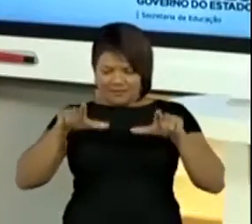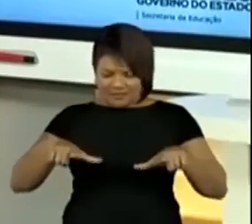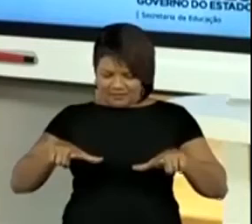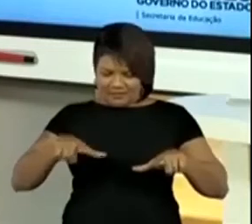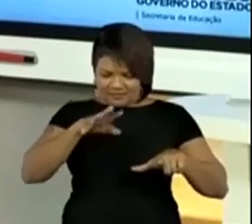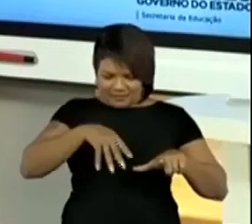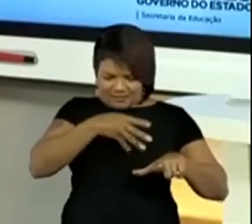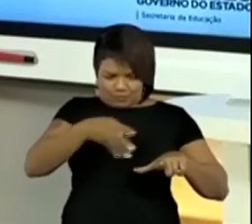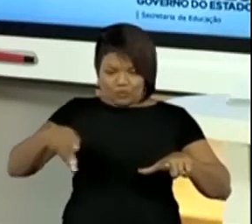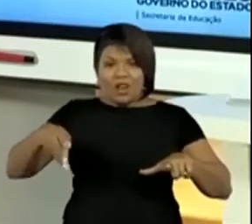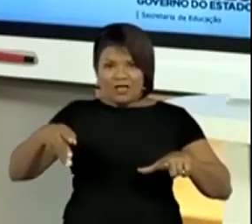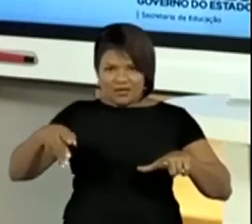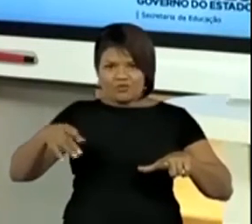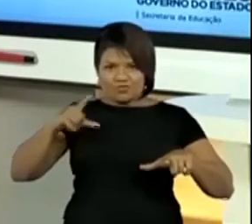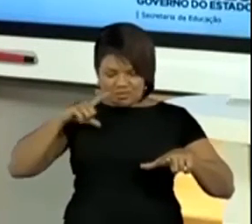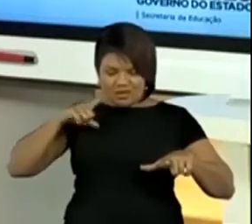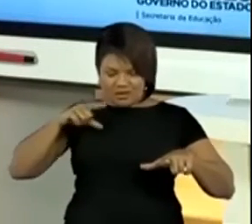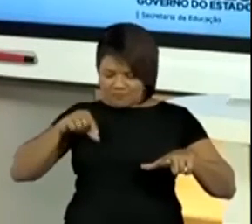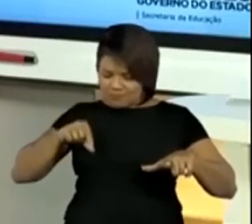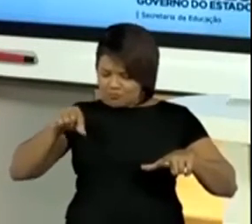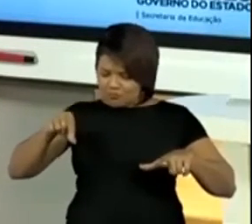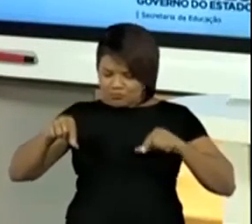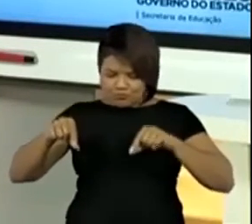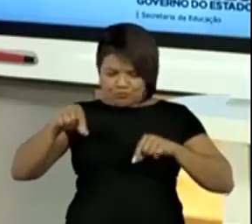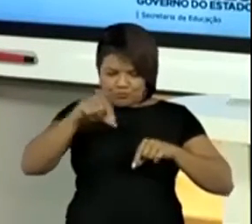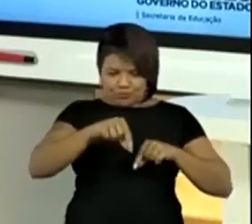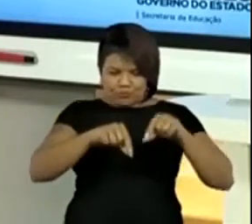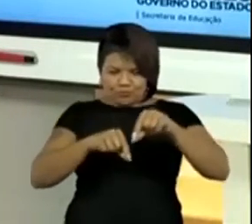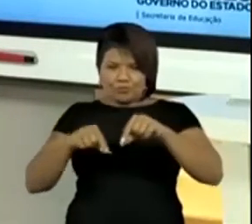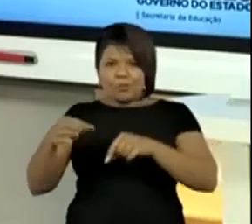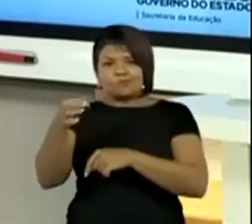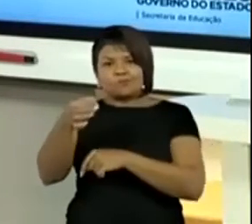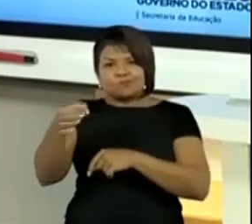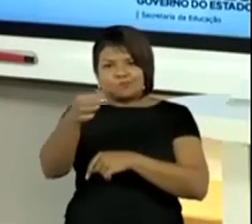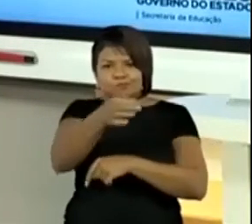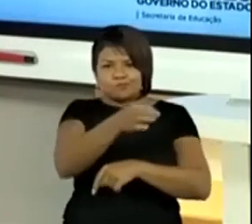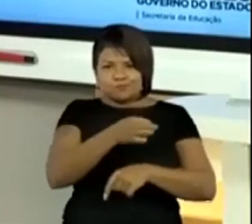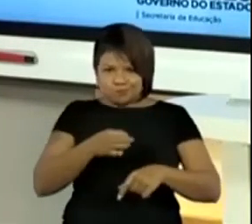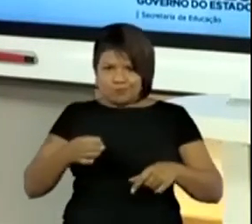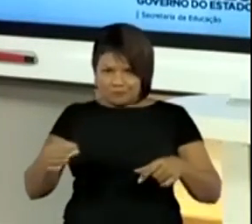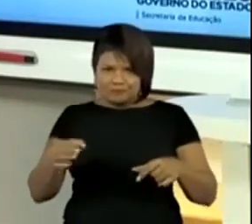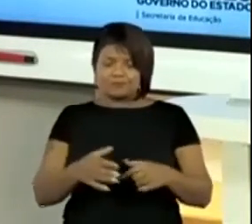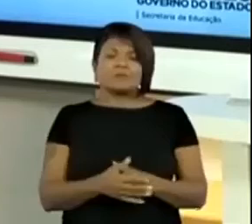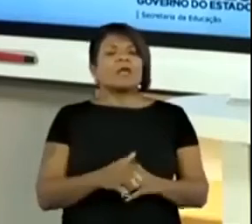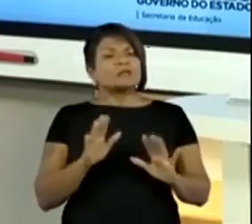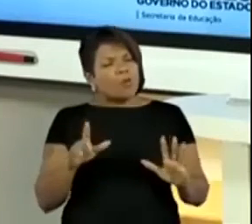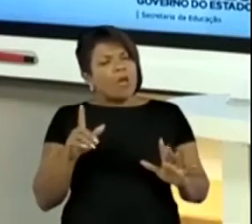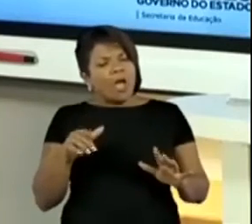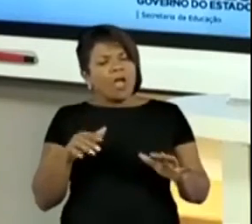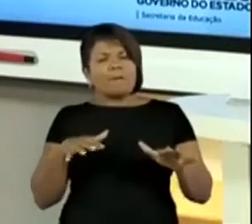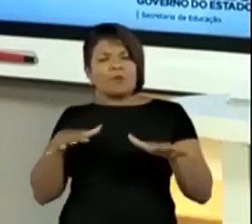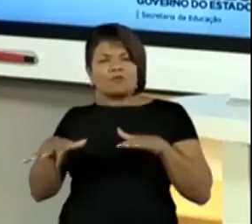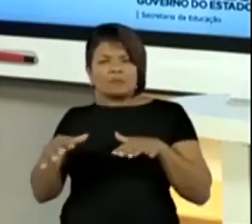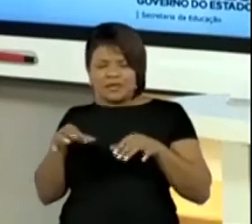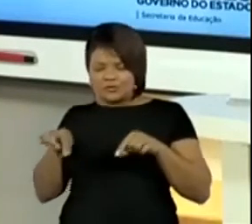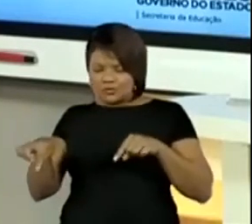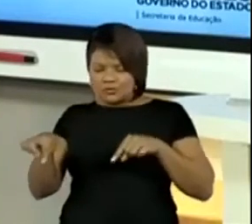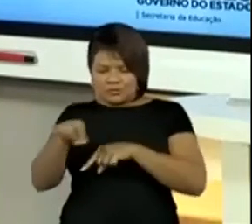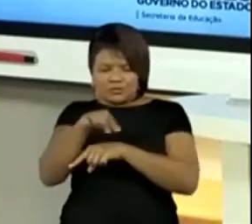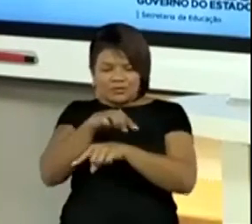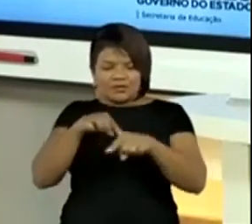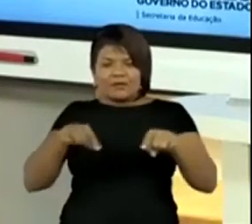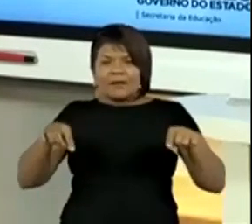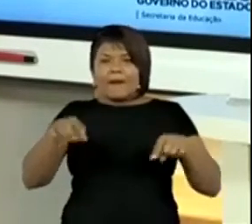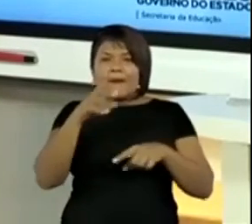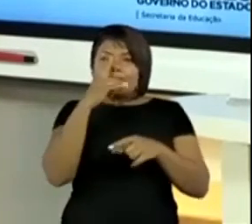quê? Porque você tem que movimentar as peças e são movimentos parecidos, né? E usa muito o